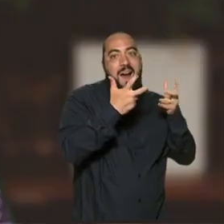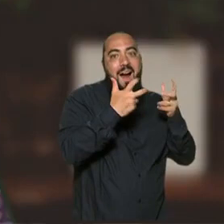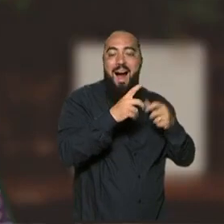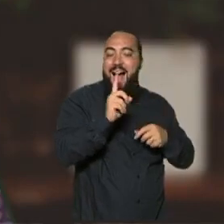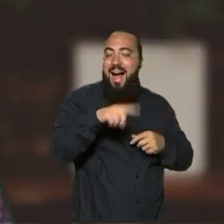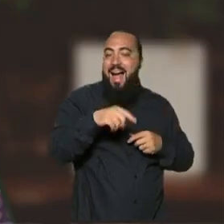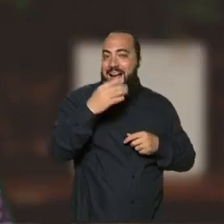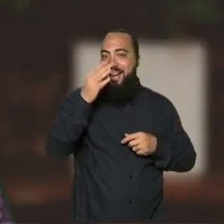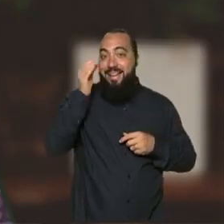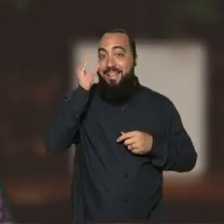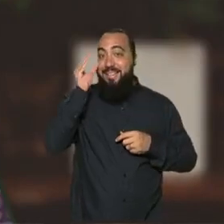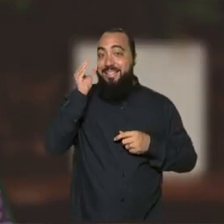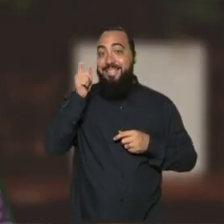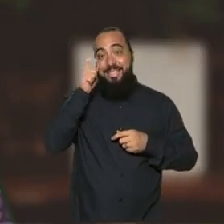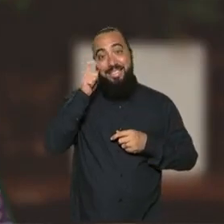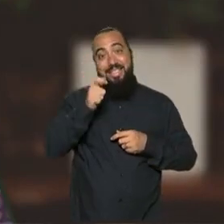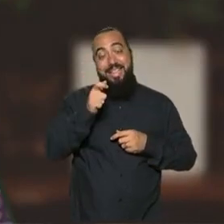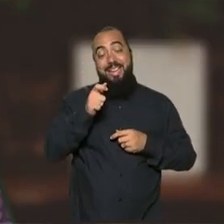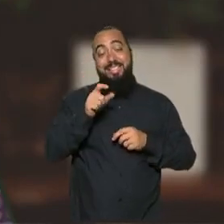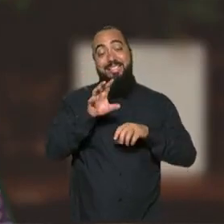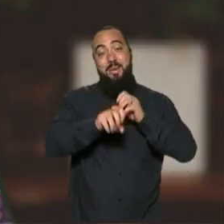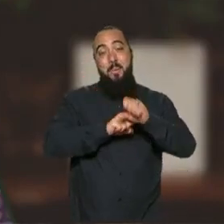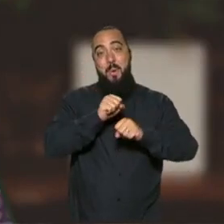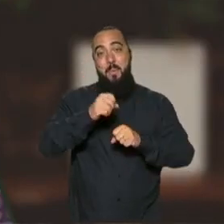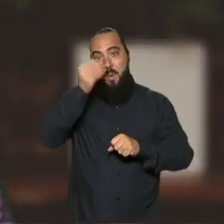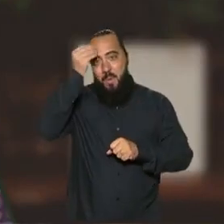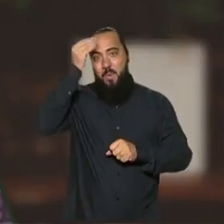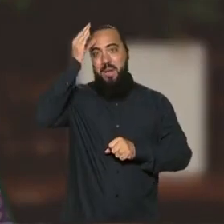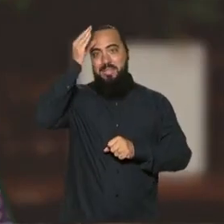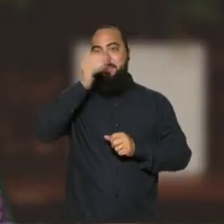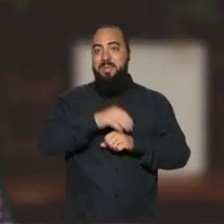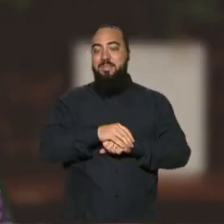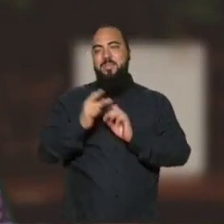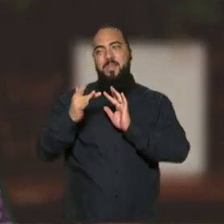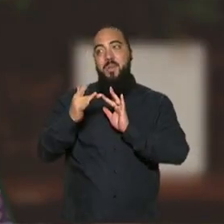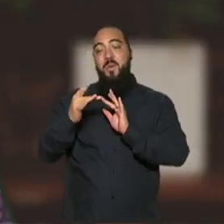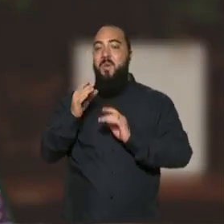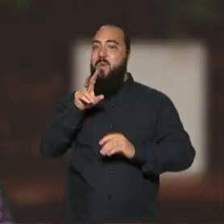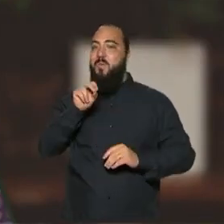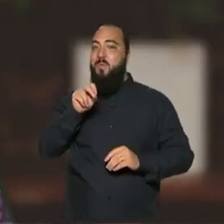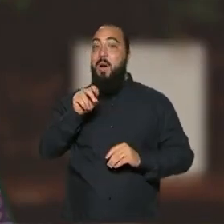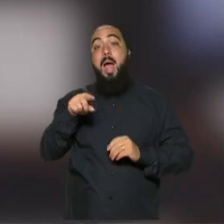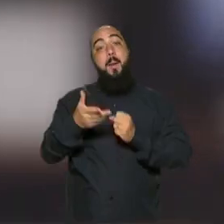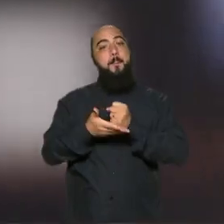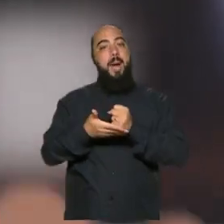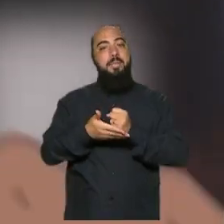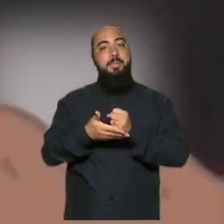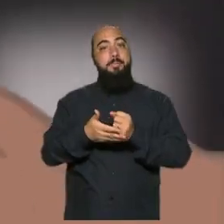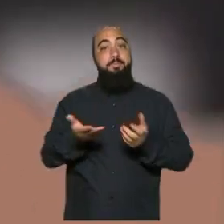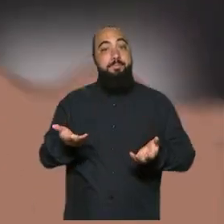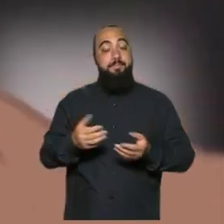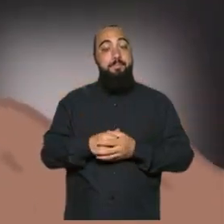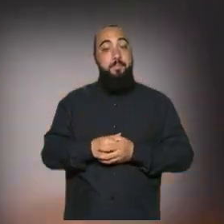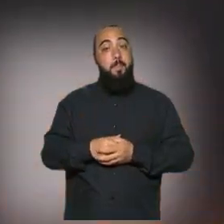E atrás do conhecimento, buscando essa conexão com o avô. Essa foi a ideia, sim, básica. E o dia a dia,